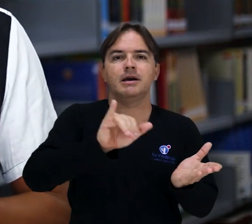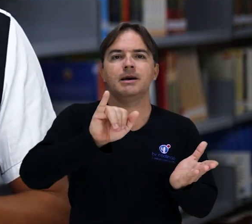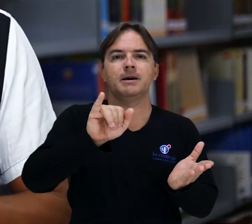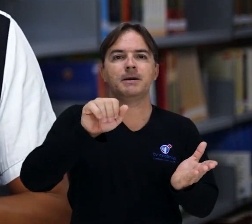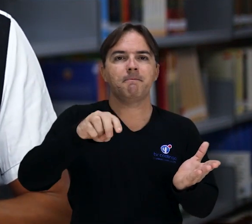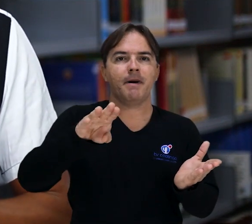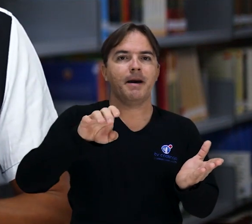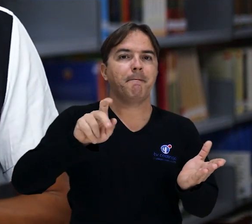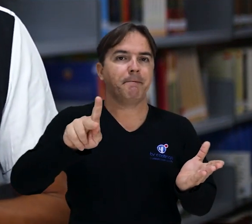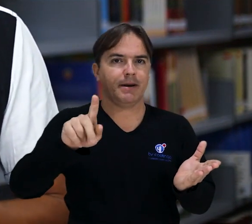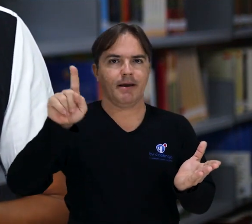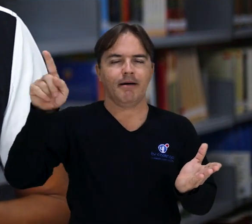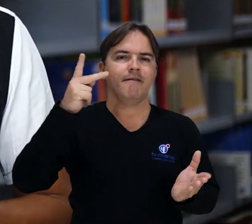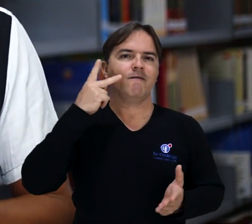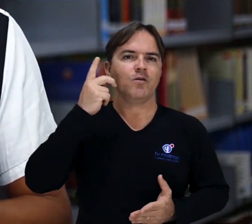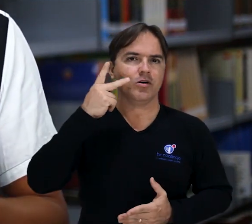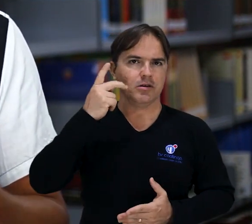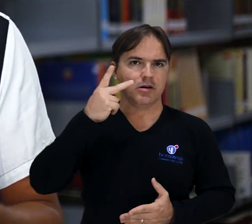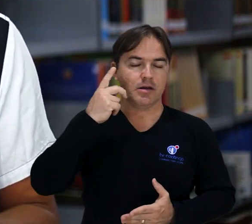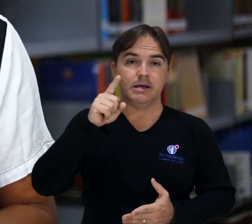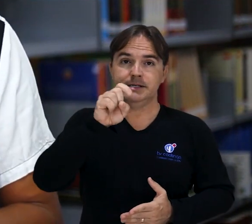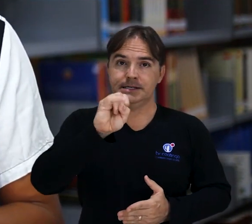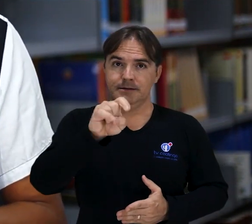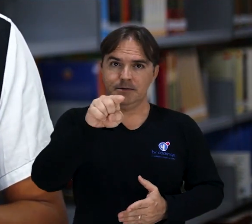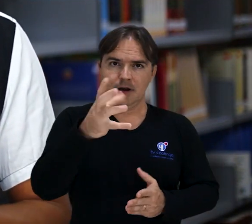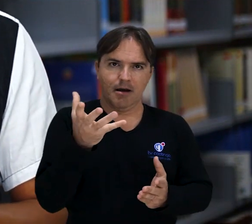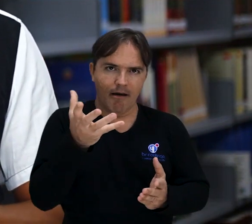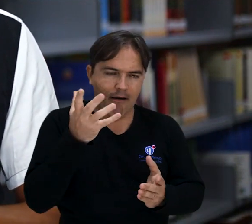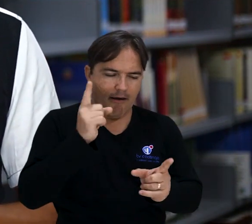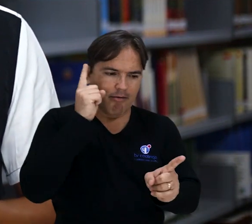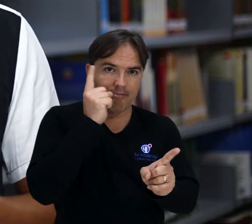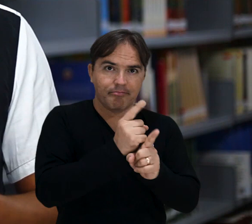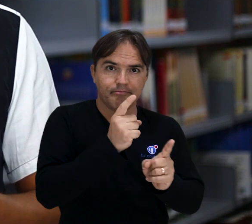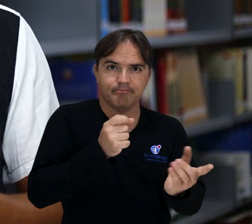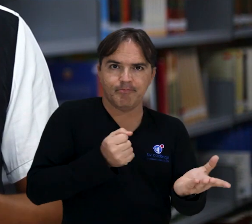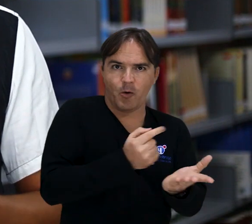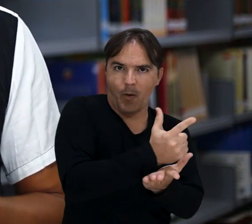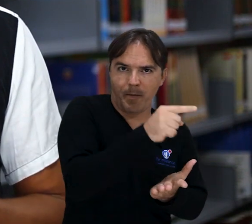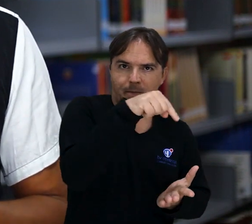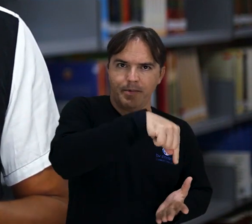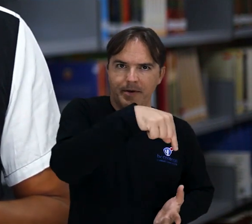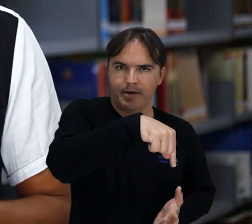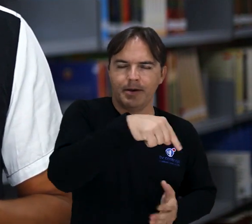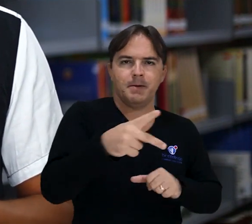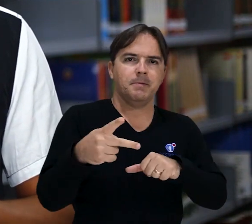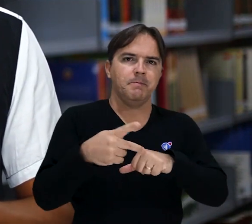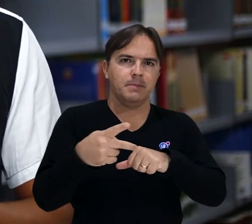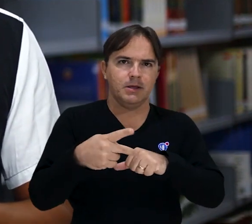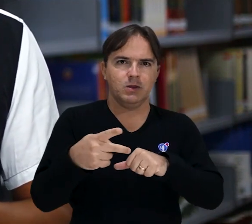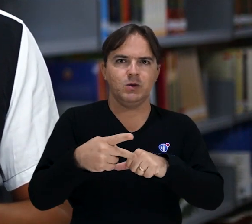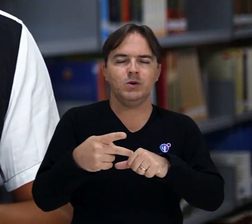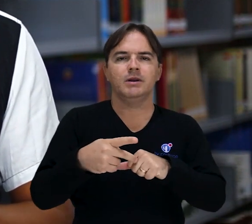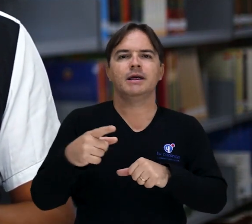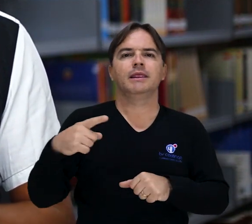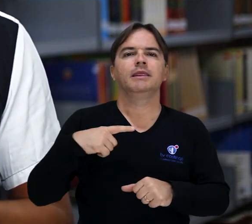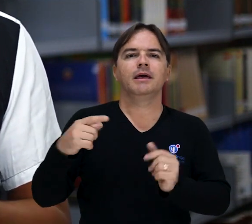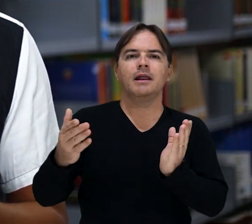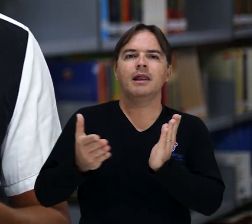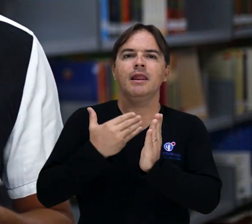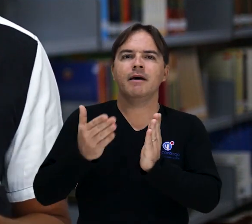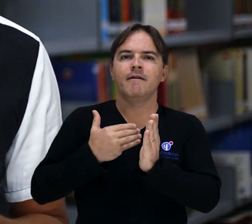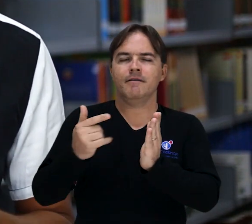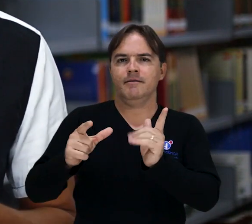lá de Fortaleza. E quem quiser adquirir o livro aqui em Petrolina, ele tem ali na